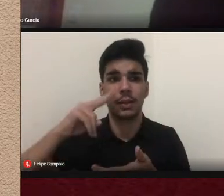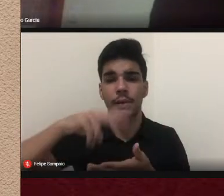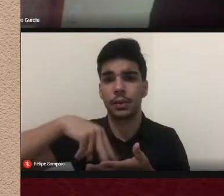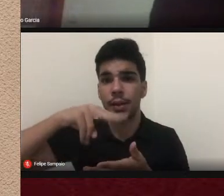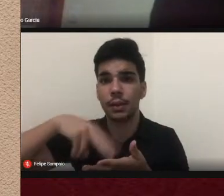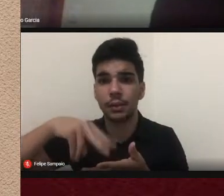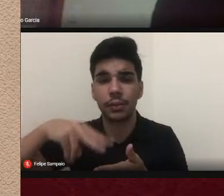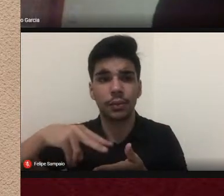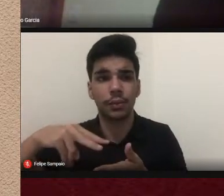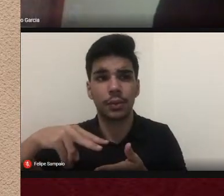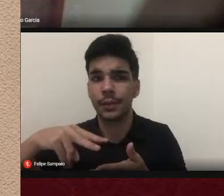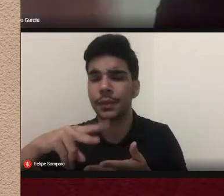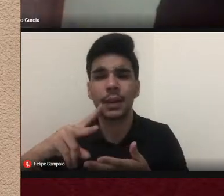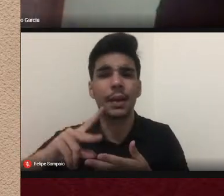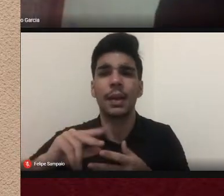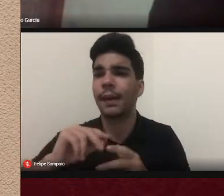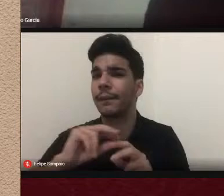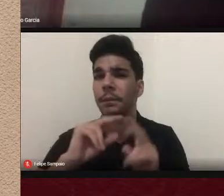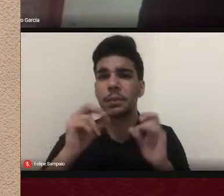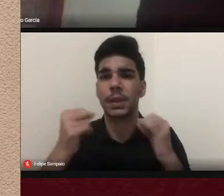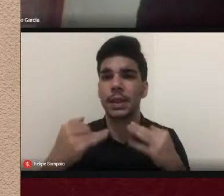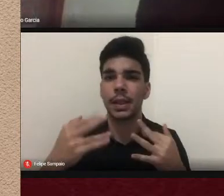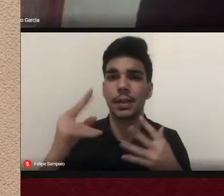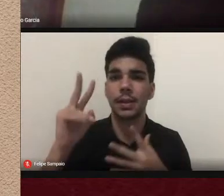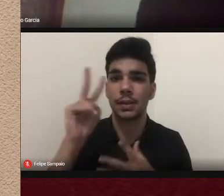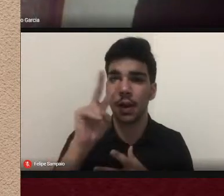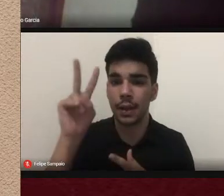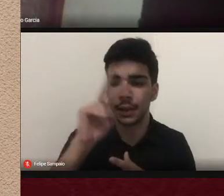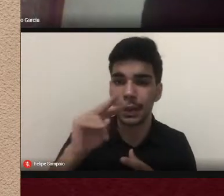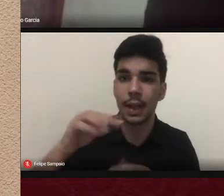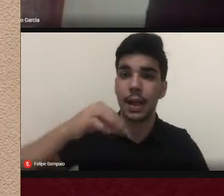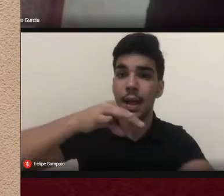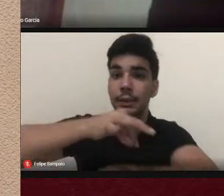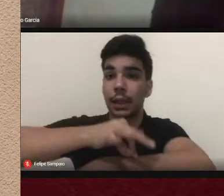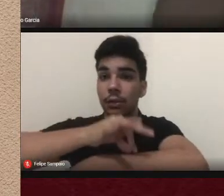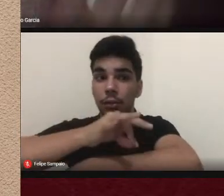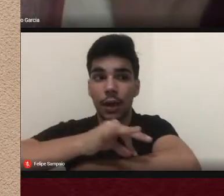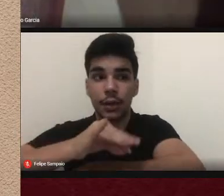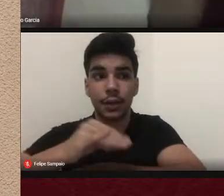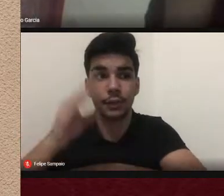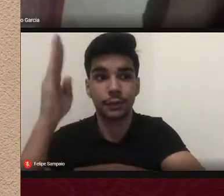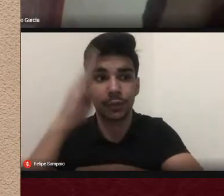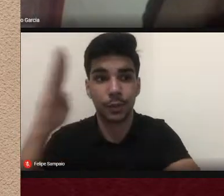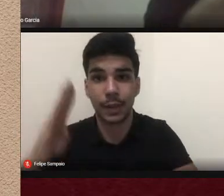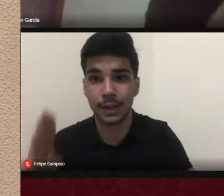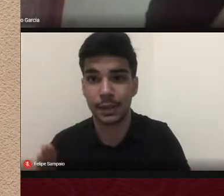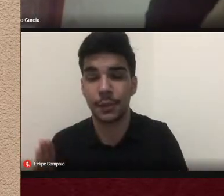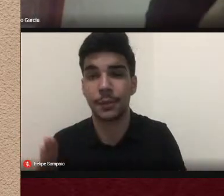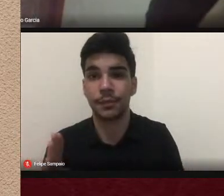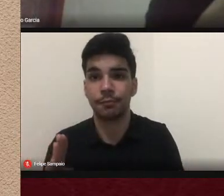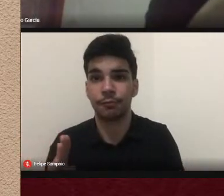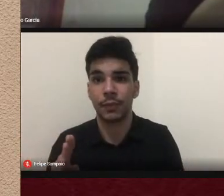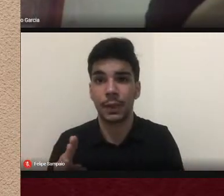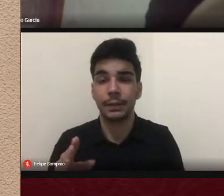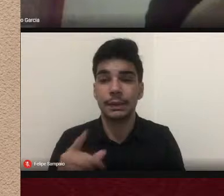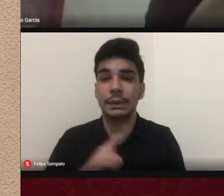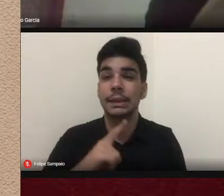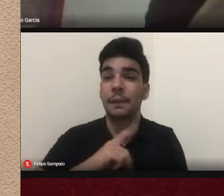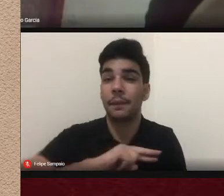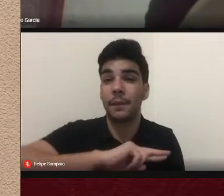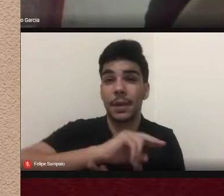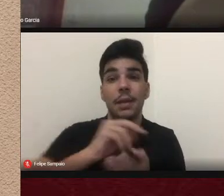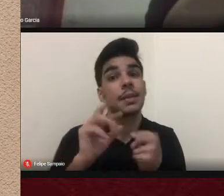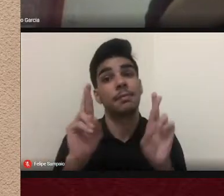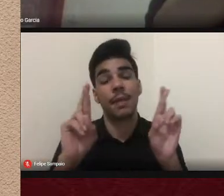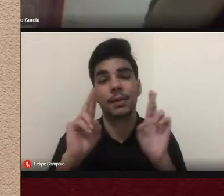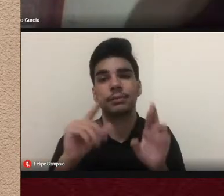história da tatuagem no Brasil é uma das das muitas que virão das muitas histórias espero eu sobre a tatuagem no Brasil que